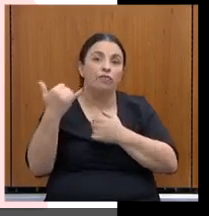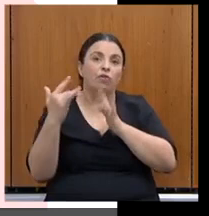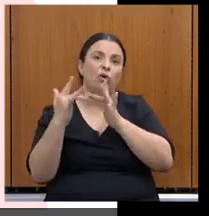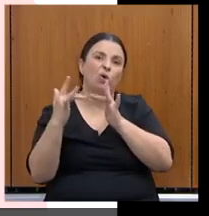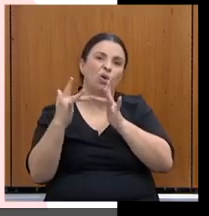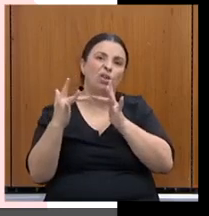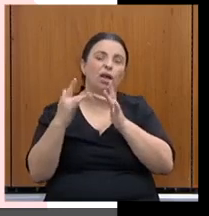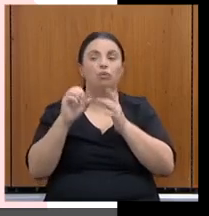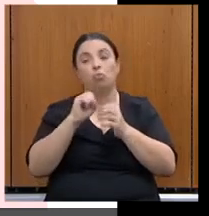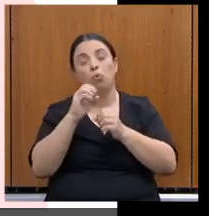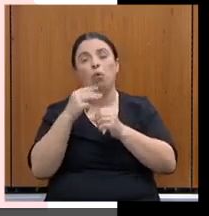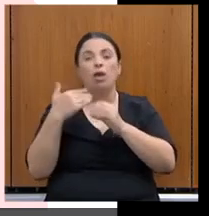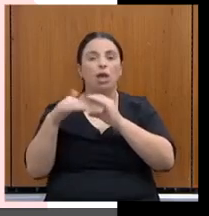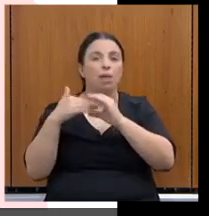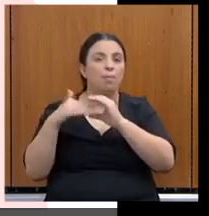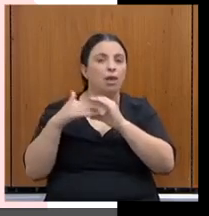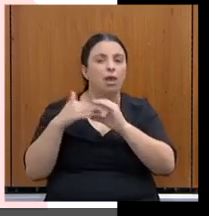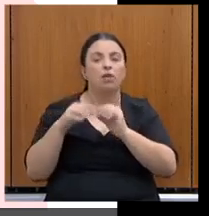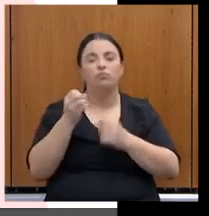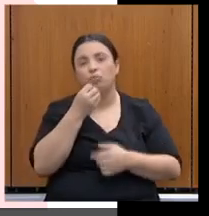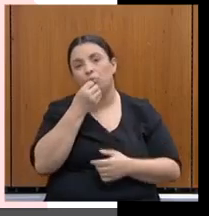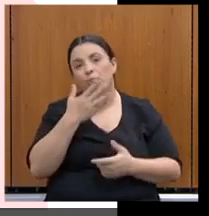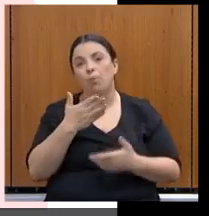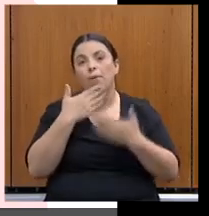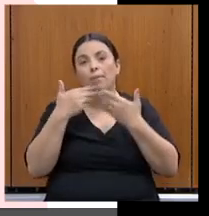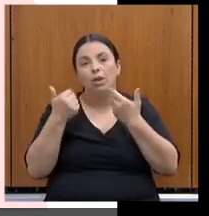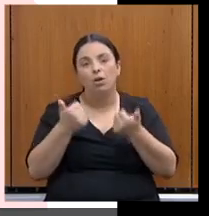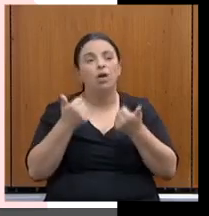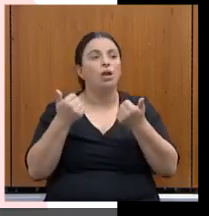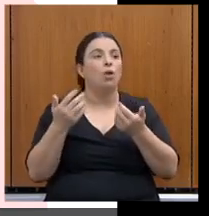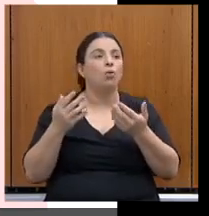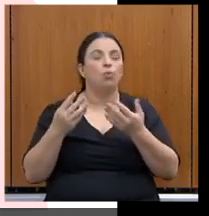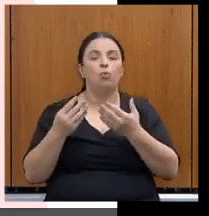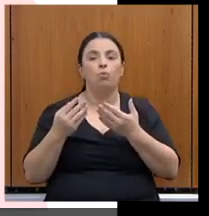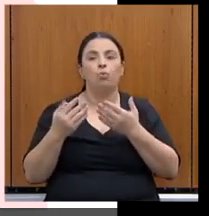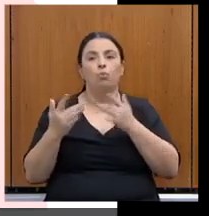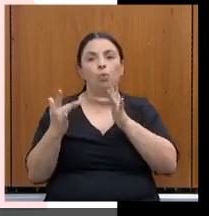conseguisse melhorar o atendimento ao contribuinte.